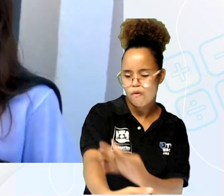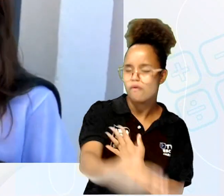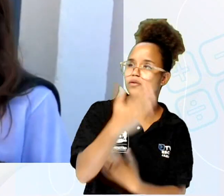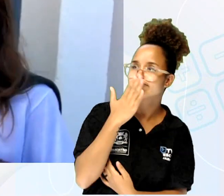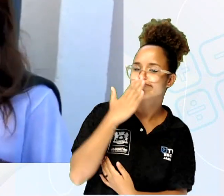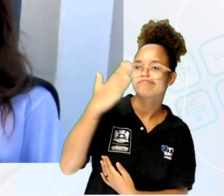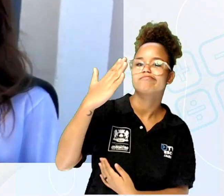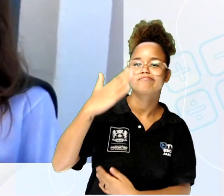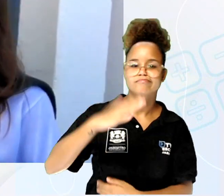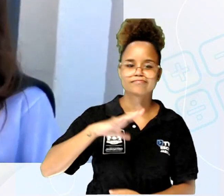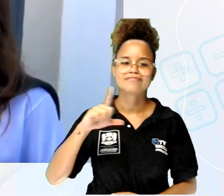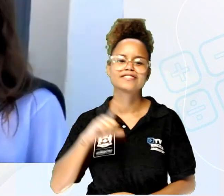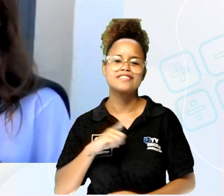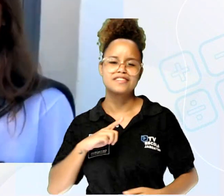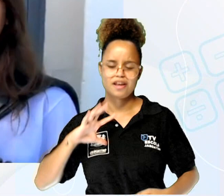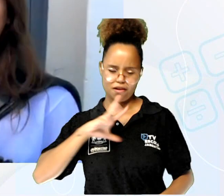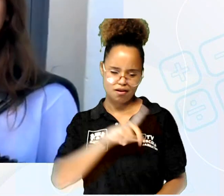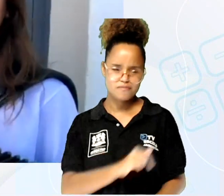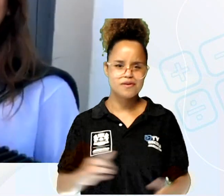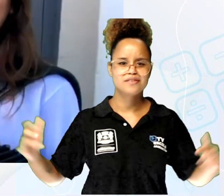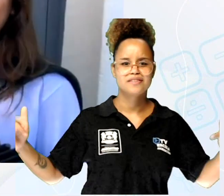tenho uma mão de sufoneiro.